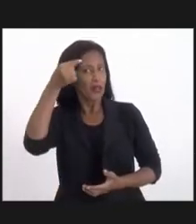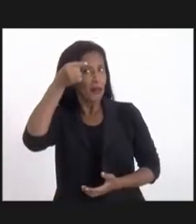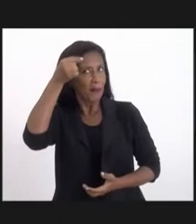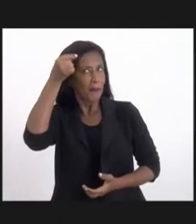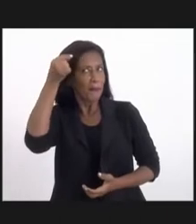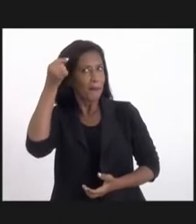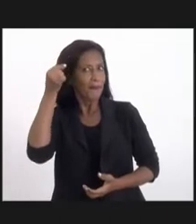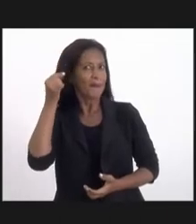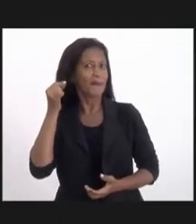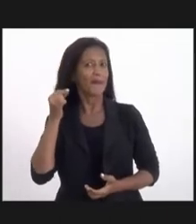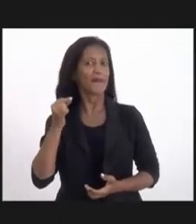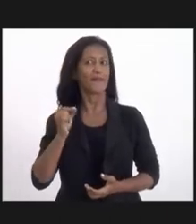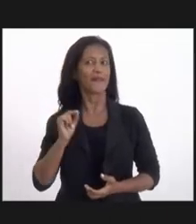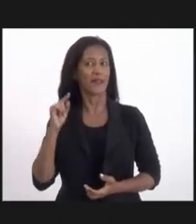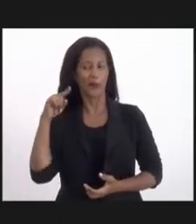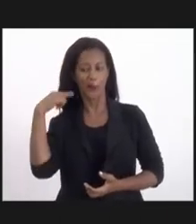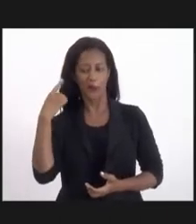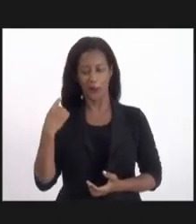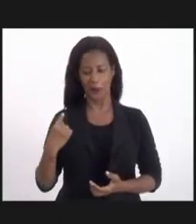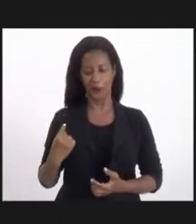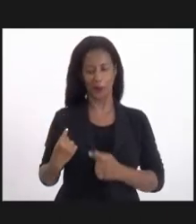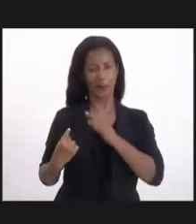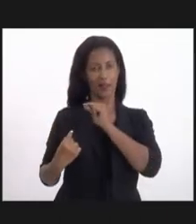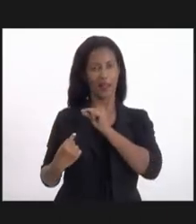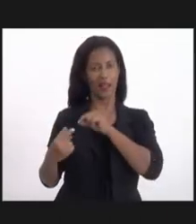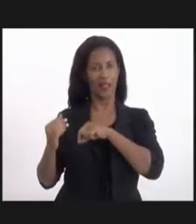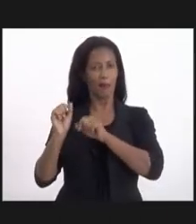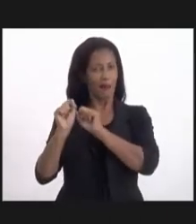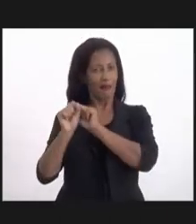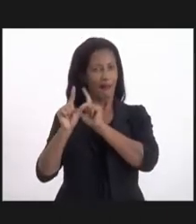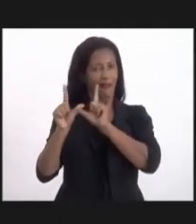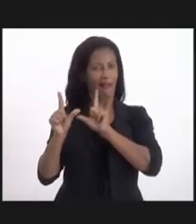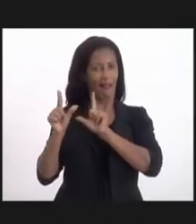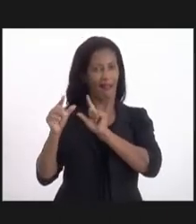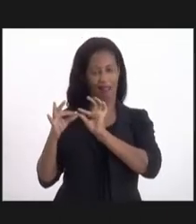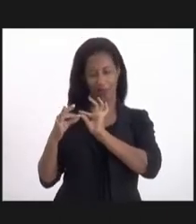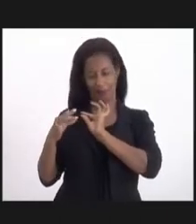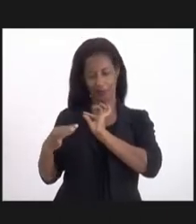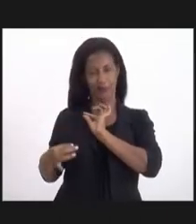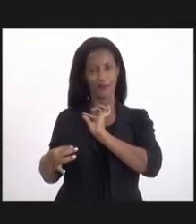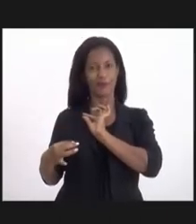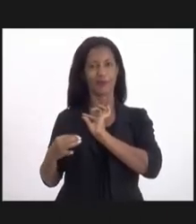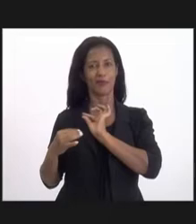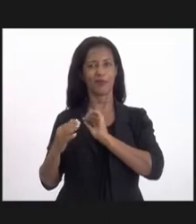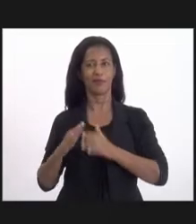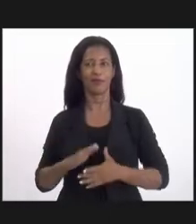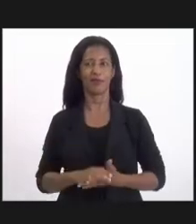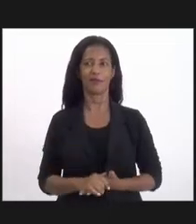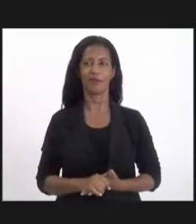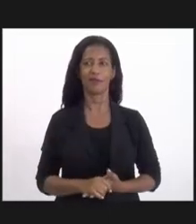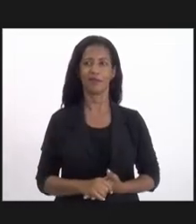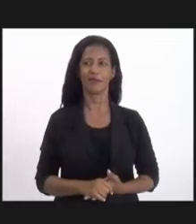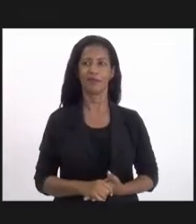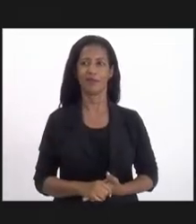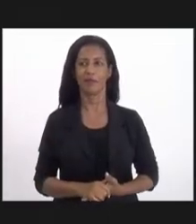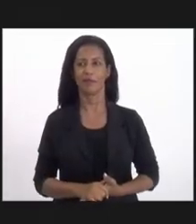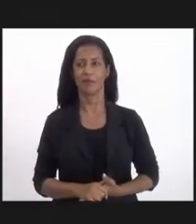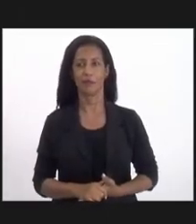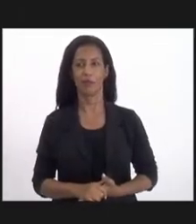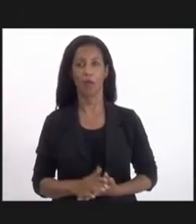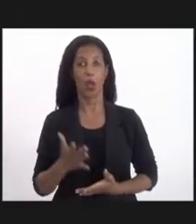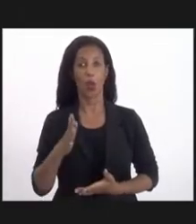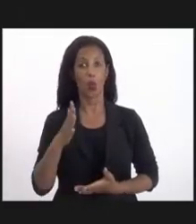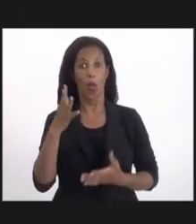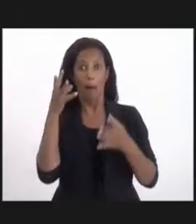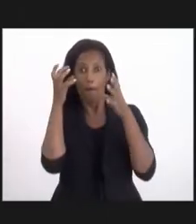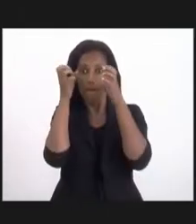todo enroladinho e com reflexo mais para um pouquinho, não é todo